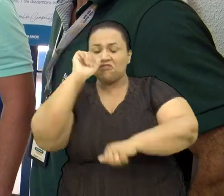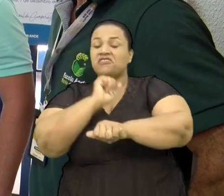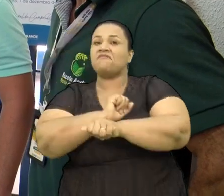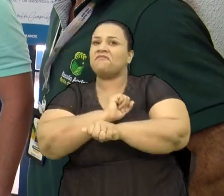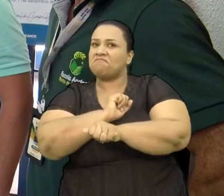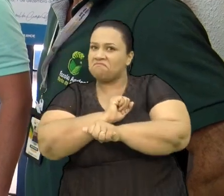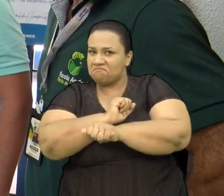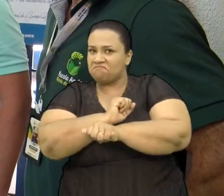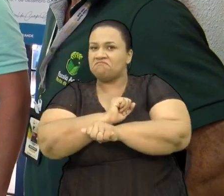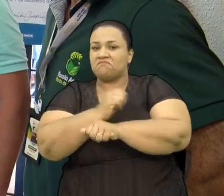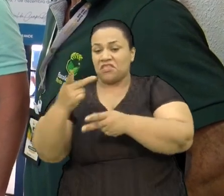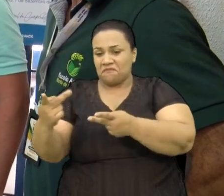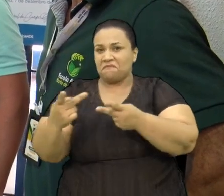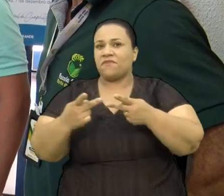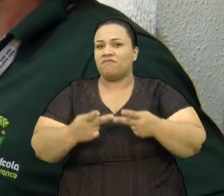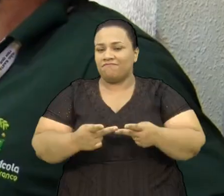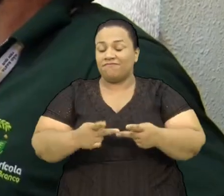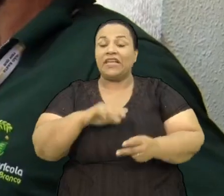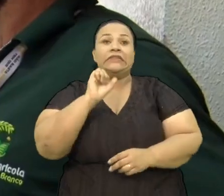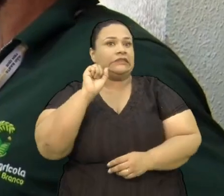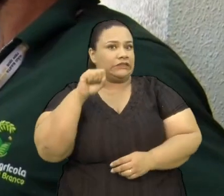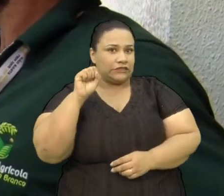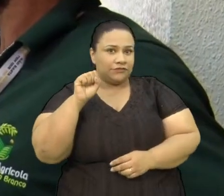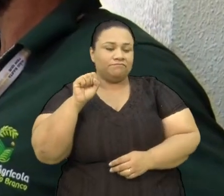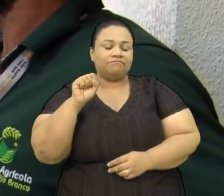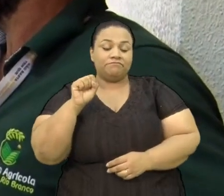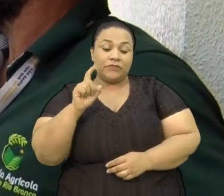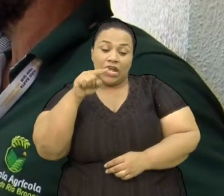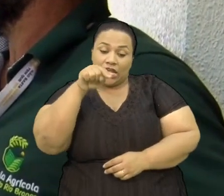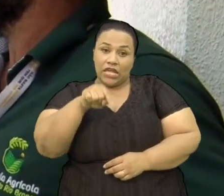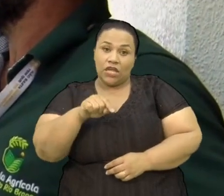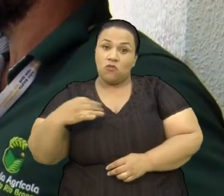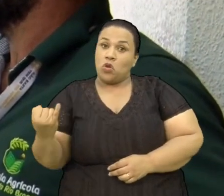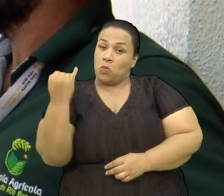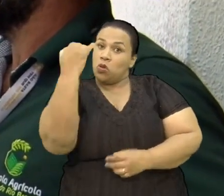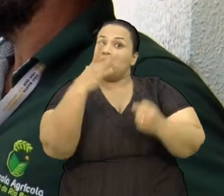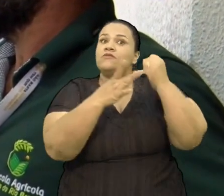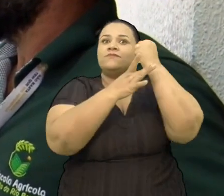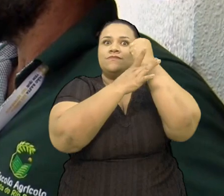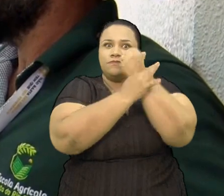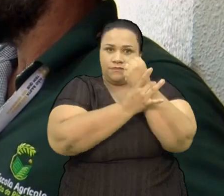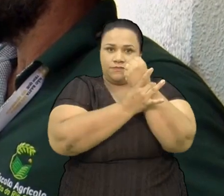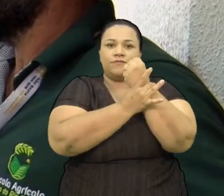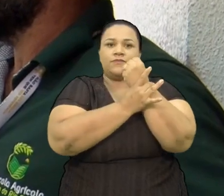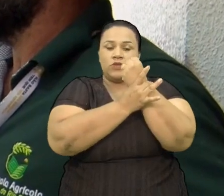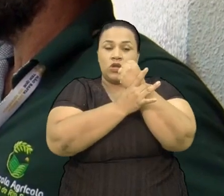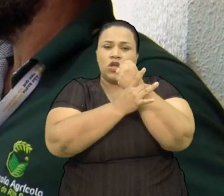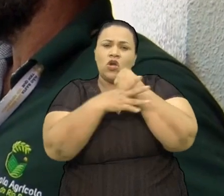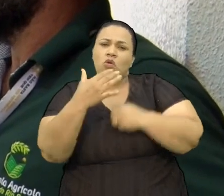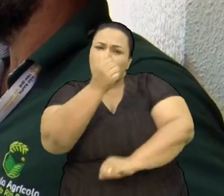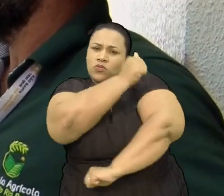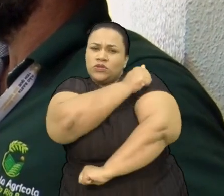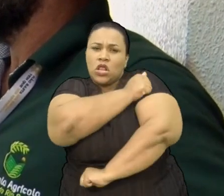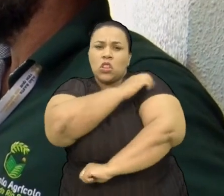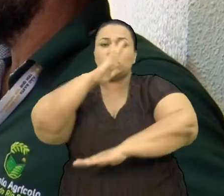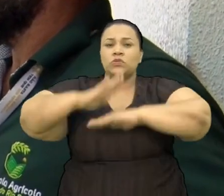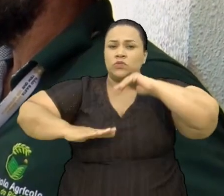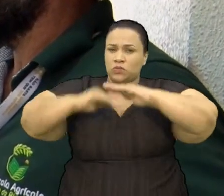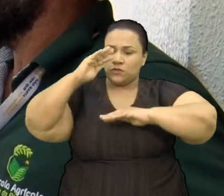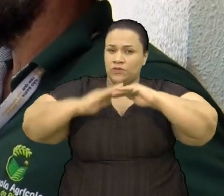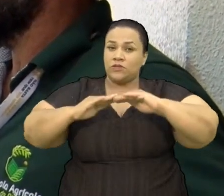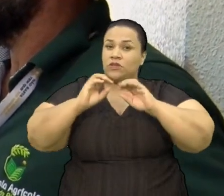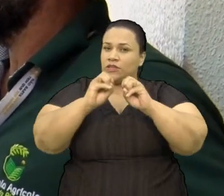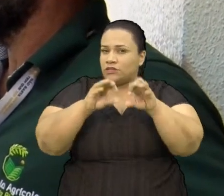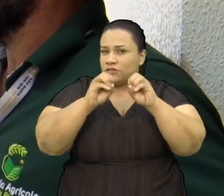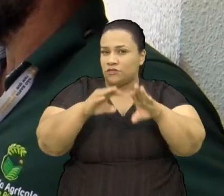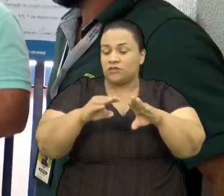prontidão e nos recebeu Exatamente, então a gente priva muito por a questão da segurança Os nossos alunos e colaboradores E